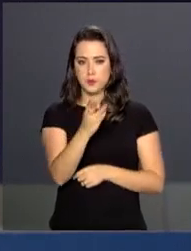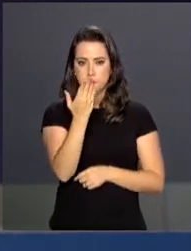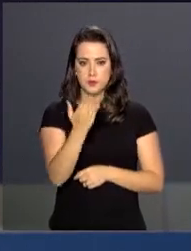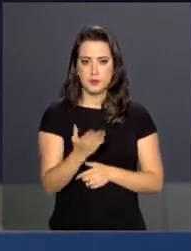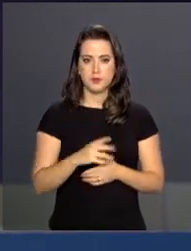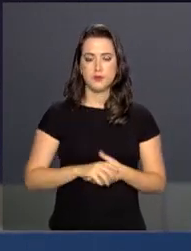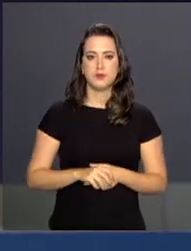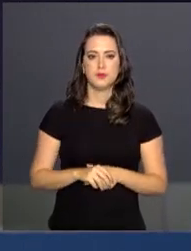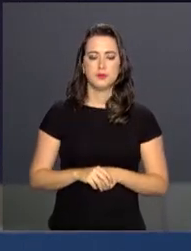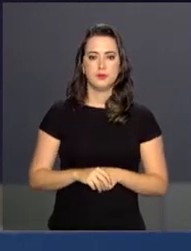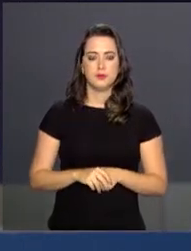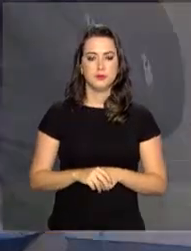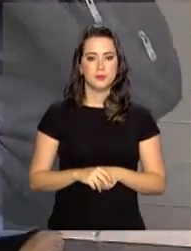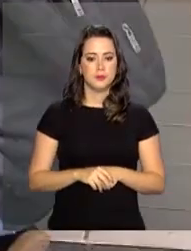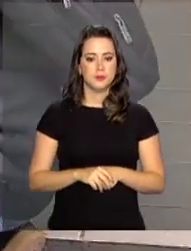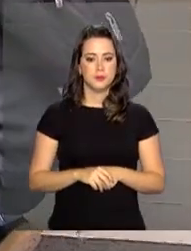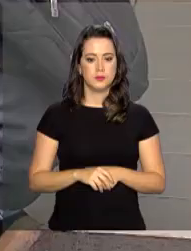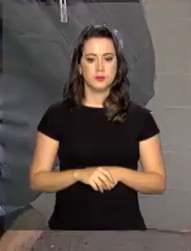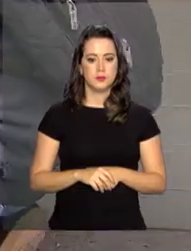Ricardo Ferraz.